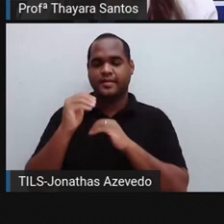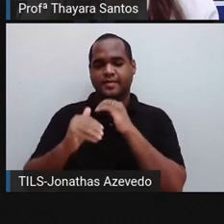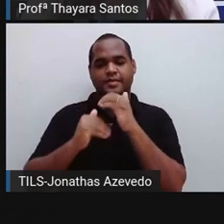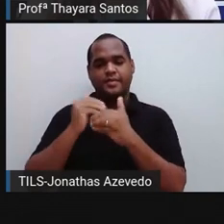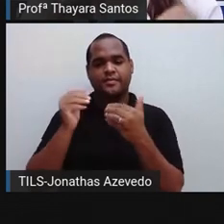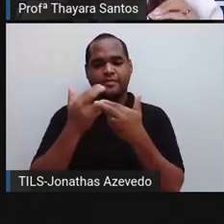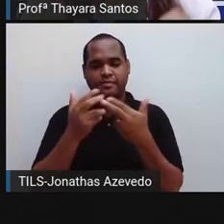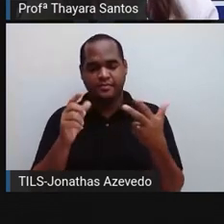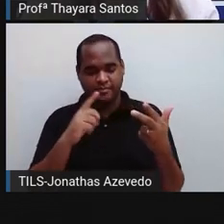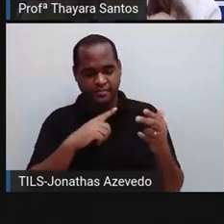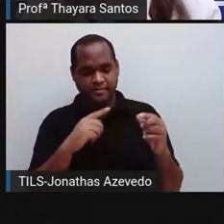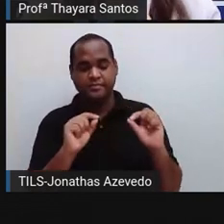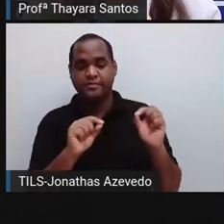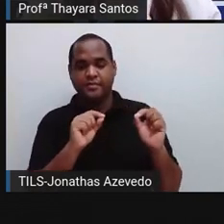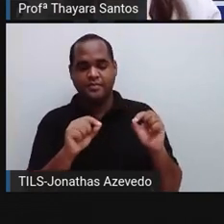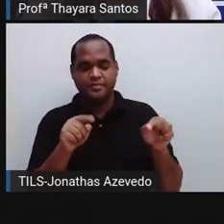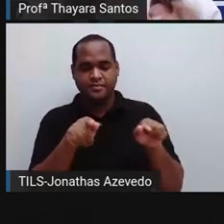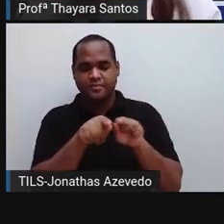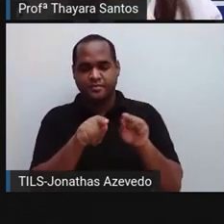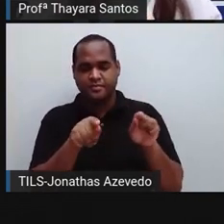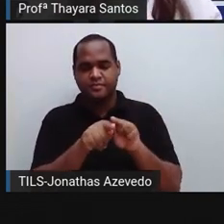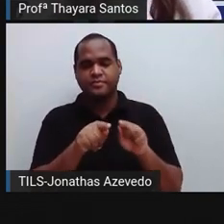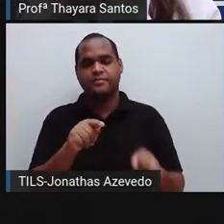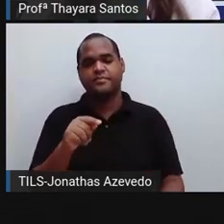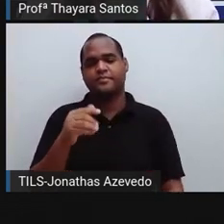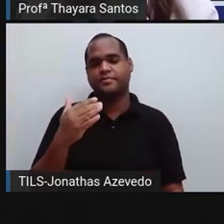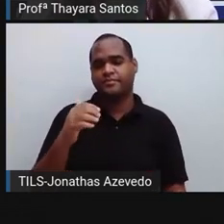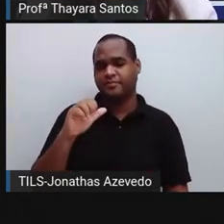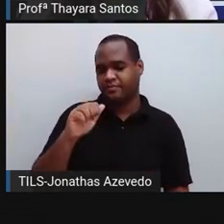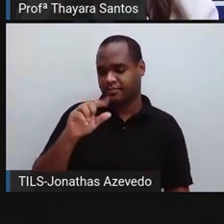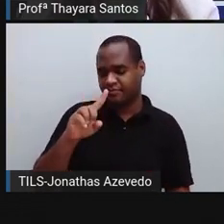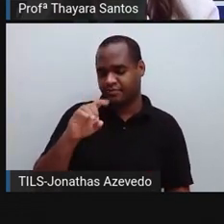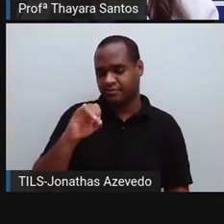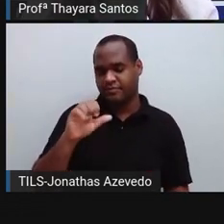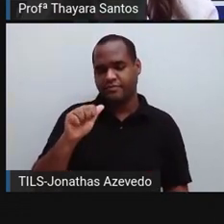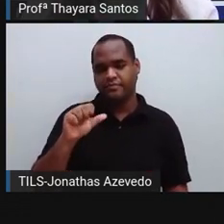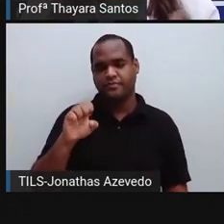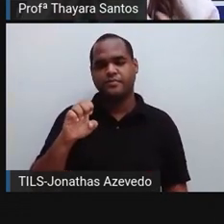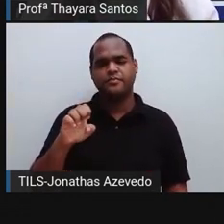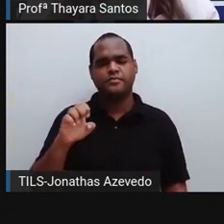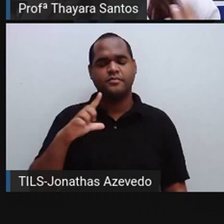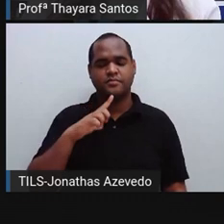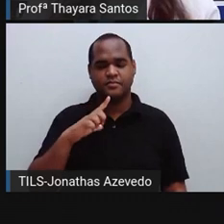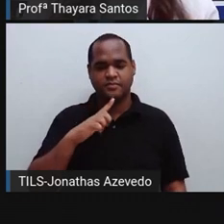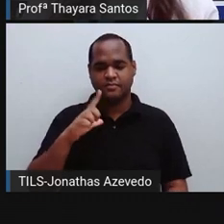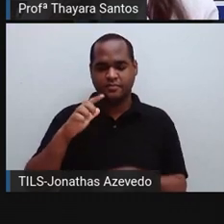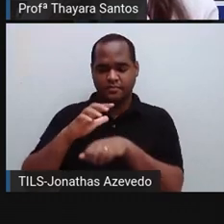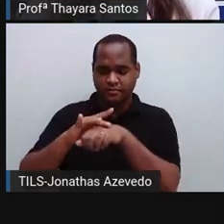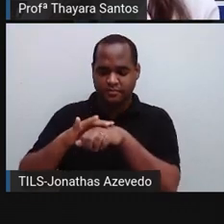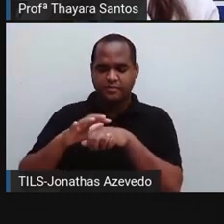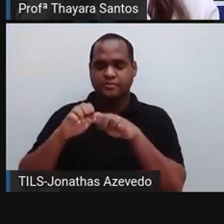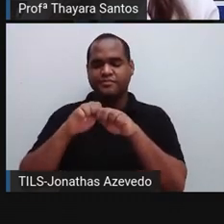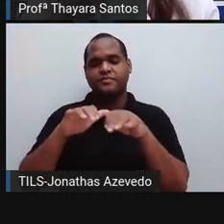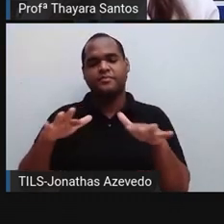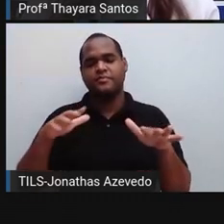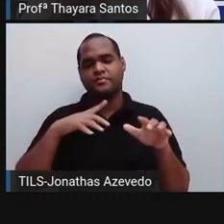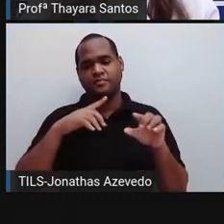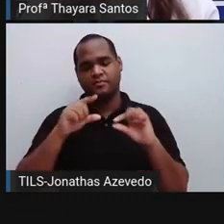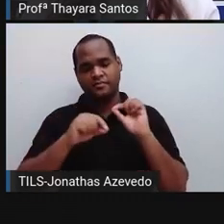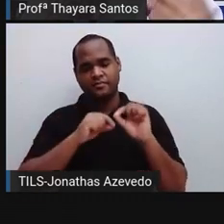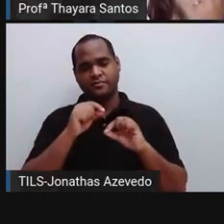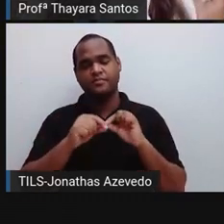fungos. A mesma coisa serve para a candidíase. A candidíase é uma doença, uma infecção. Ela